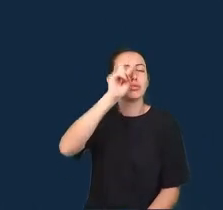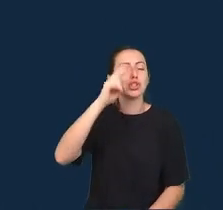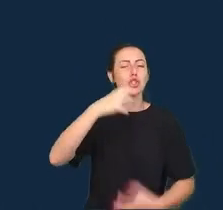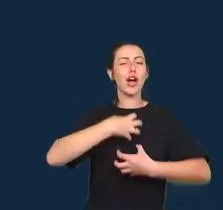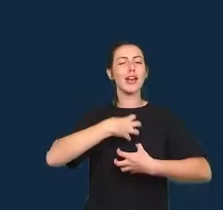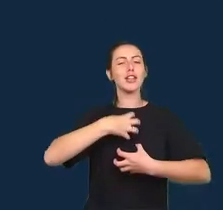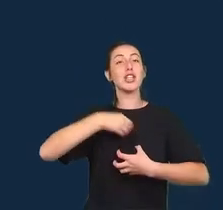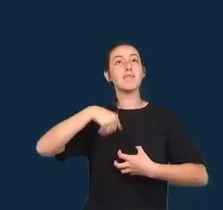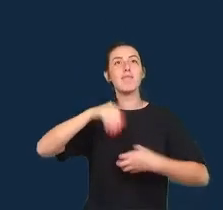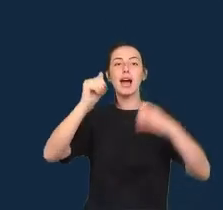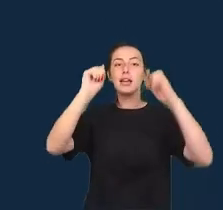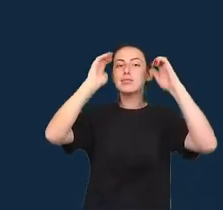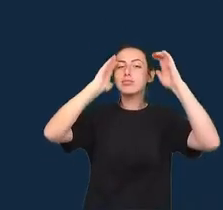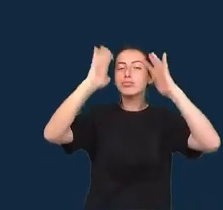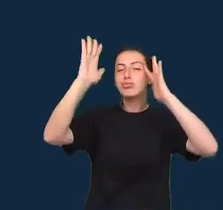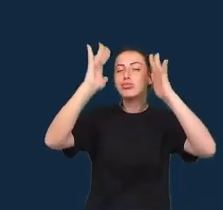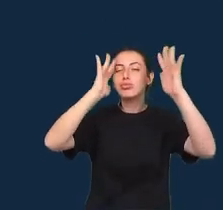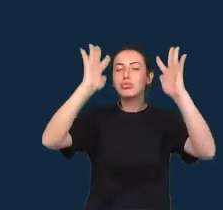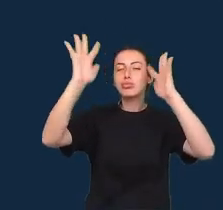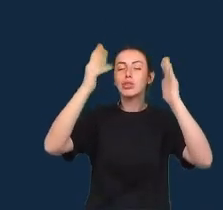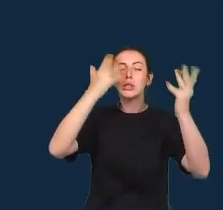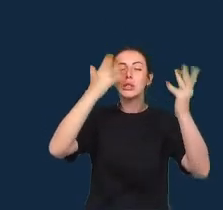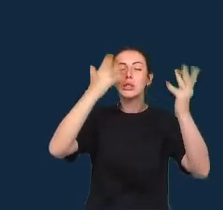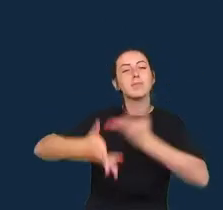oferecidos pelos autores deste livro.